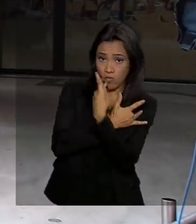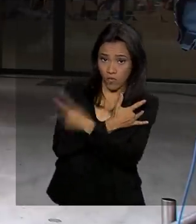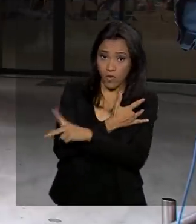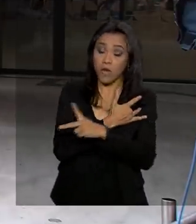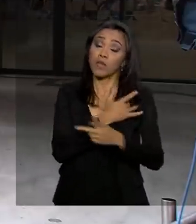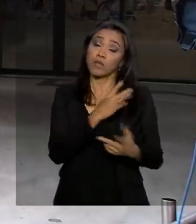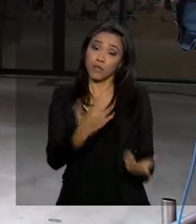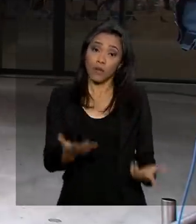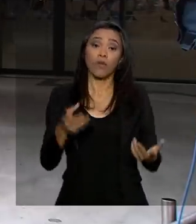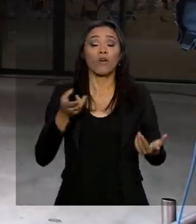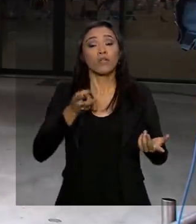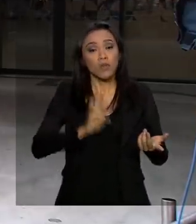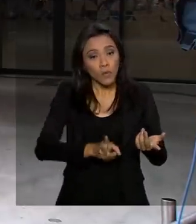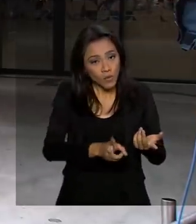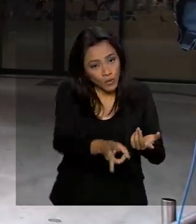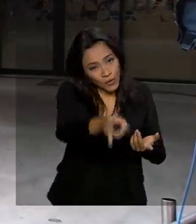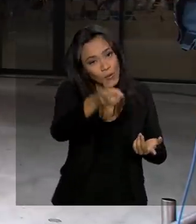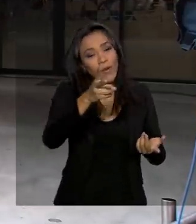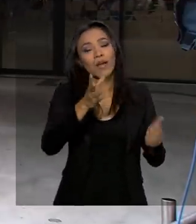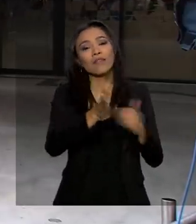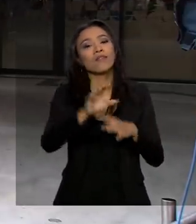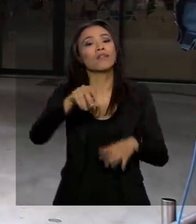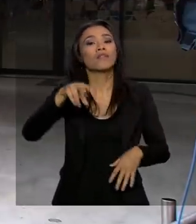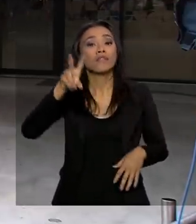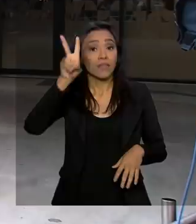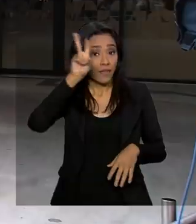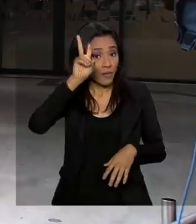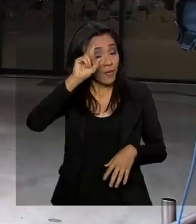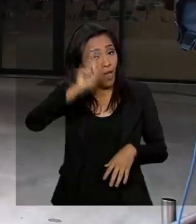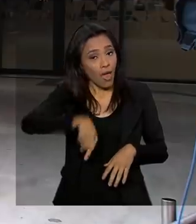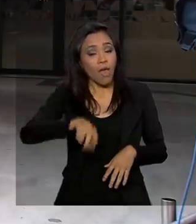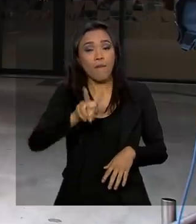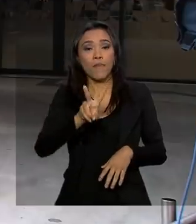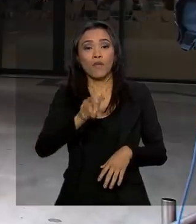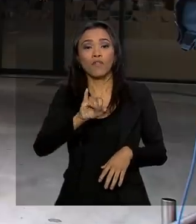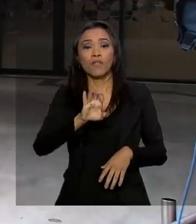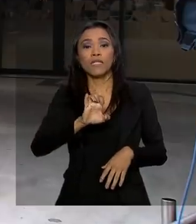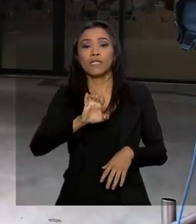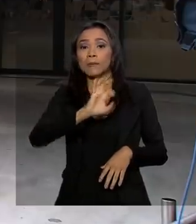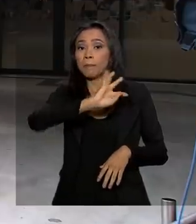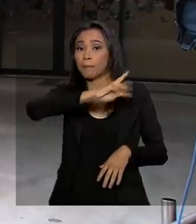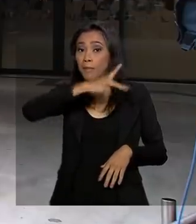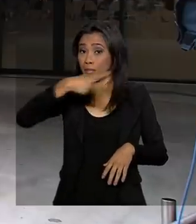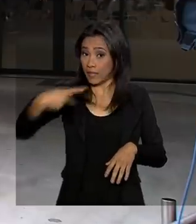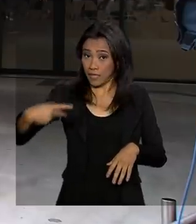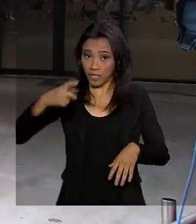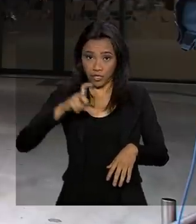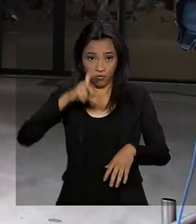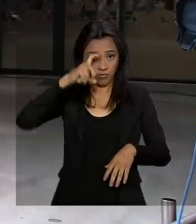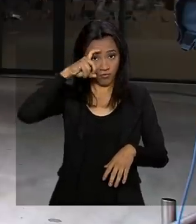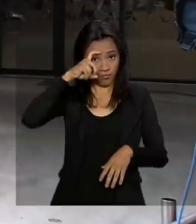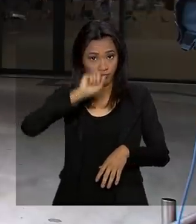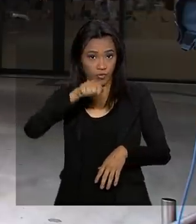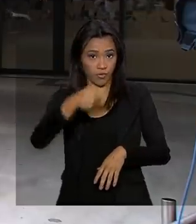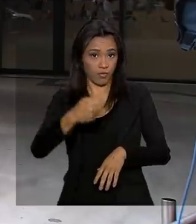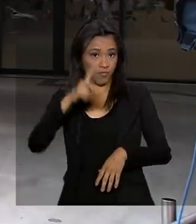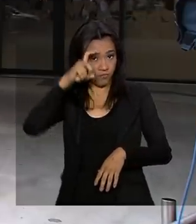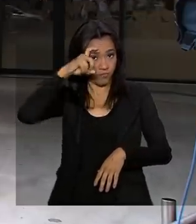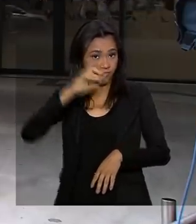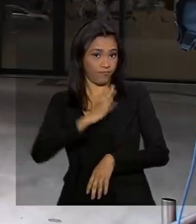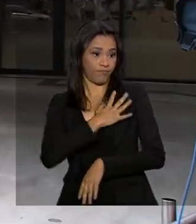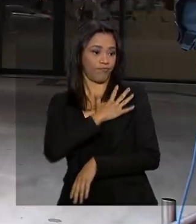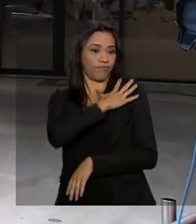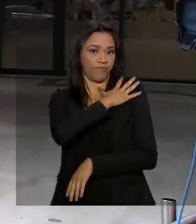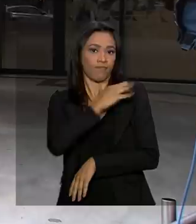presidência da República segue sendo exercida pelo vice-presidente-general Hamilton Mourão. O último boletim médico